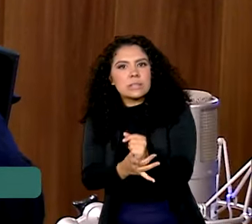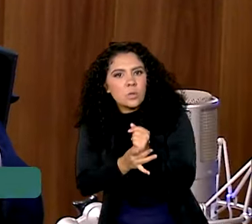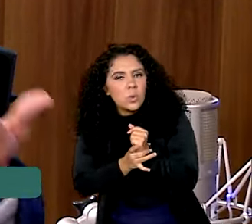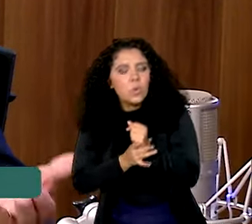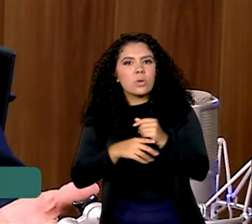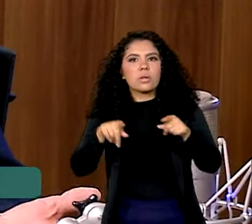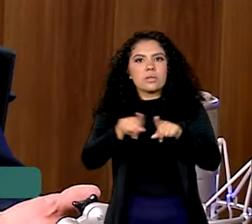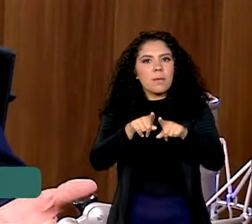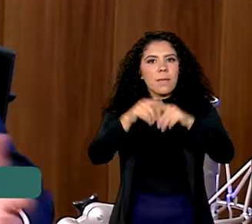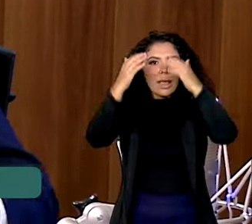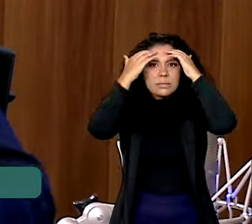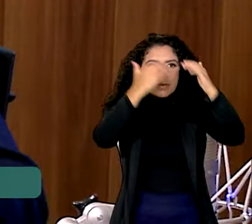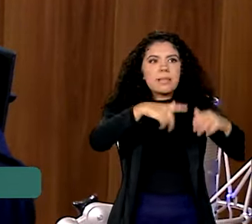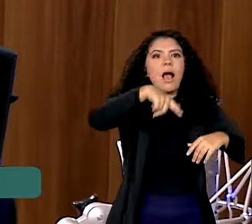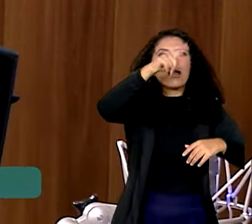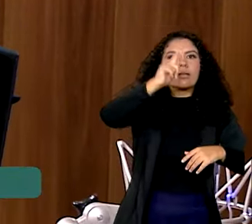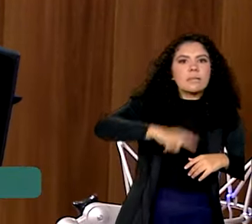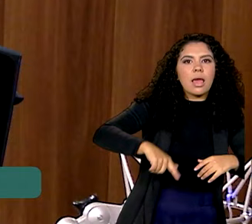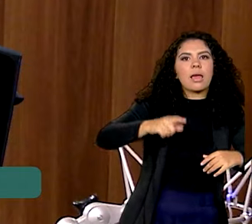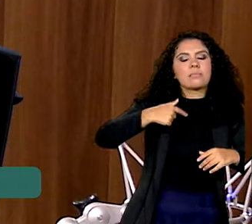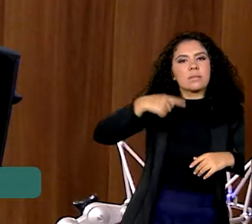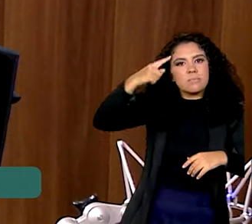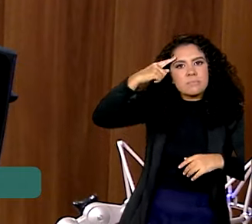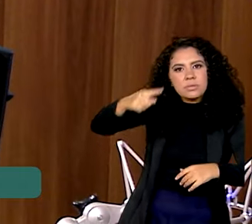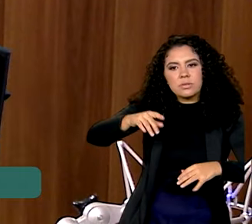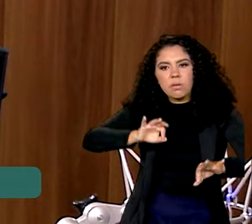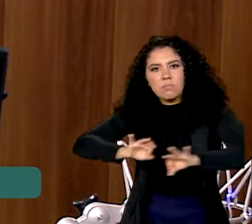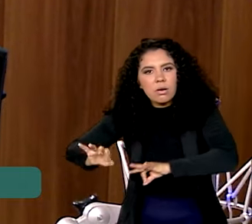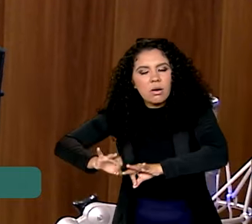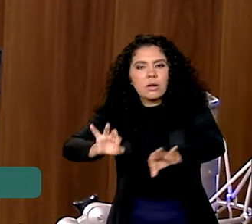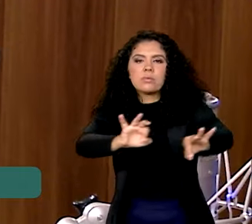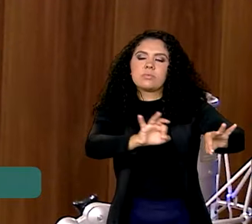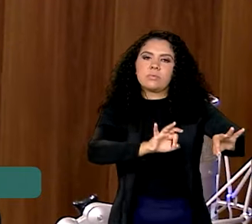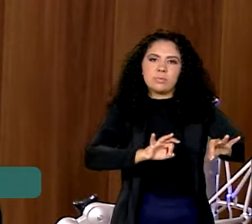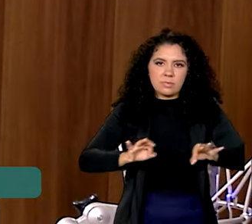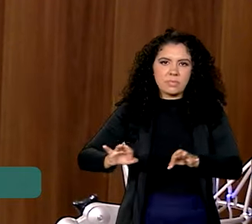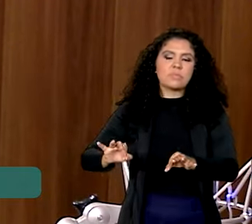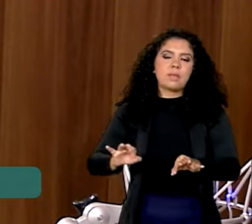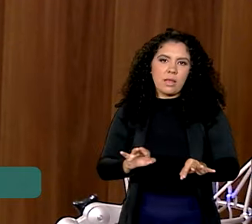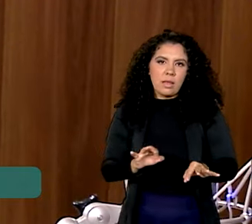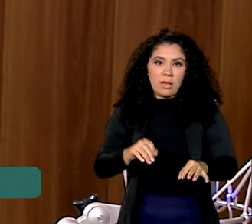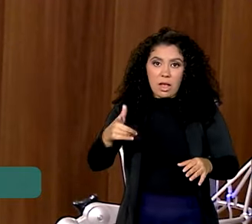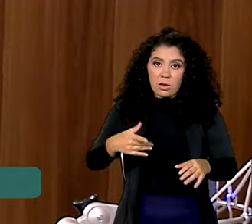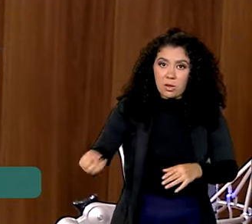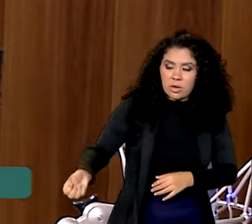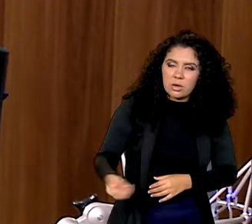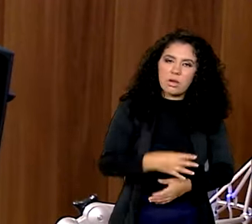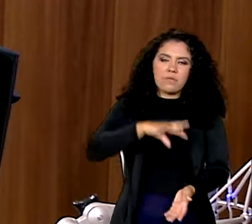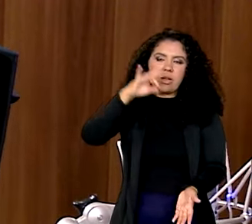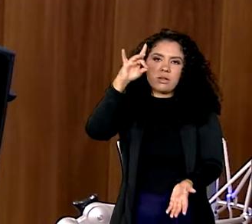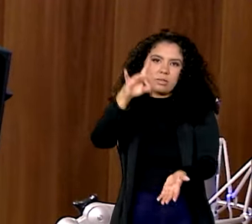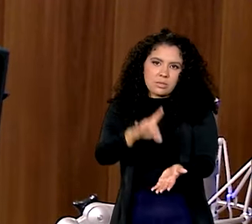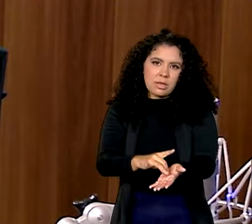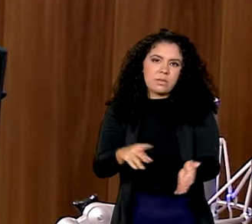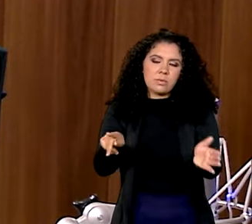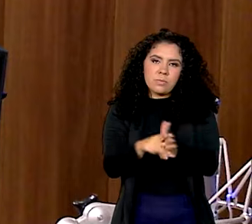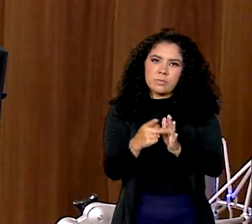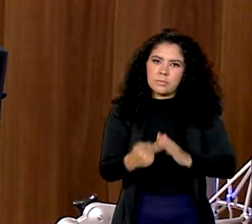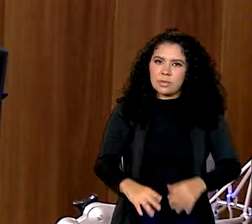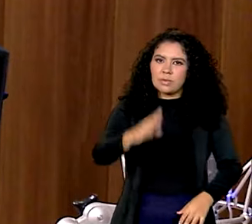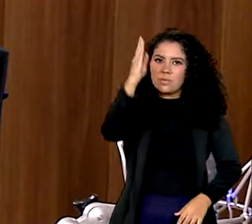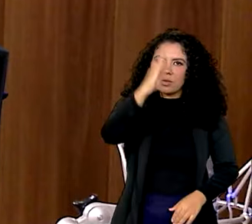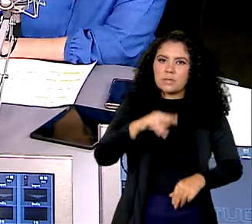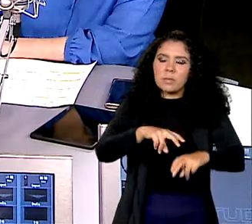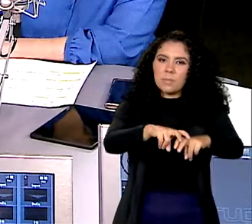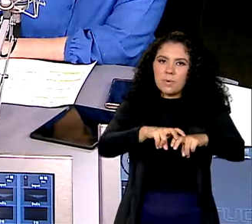respeitar o comando de quem. Então, tudo isso, a gente vai estar preparando dentro dessa nova realidade que o país vive, em